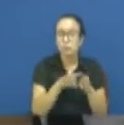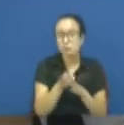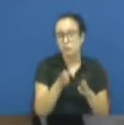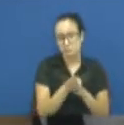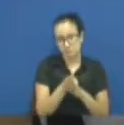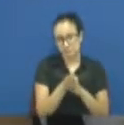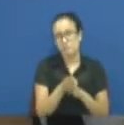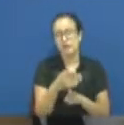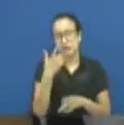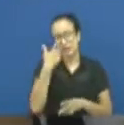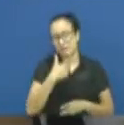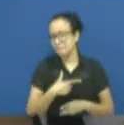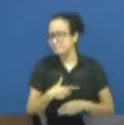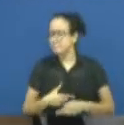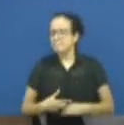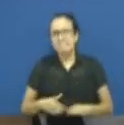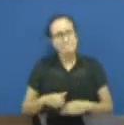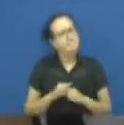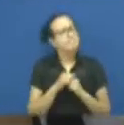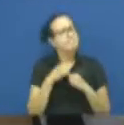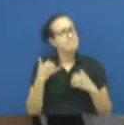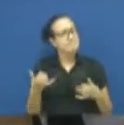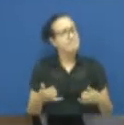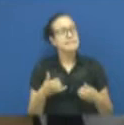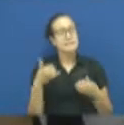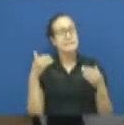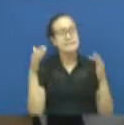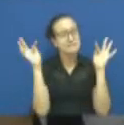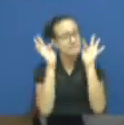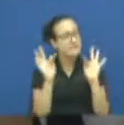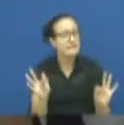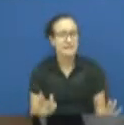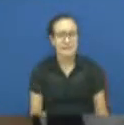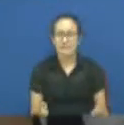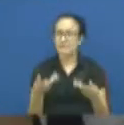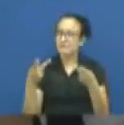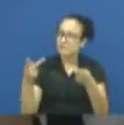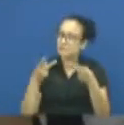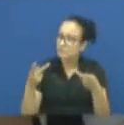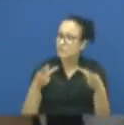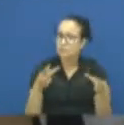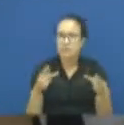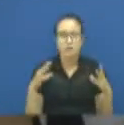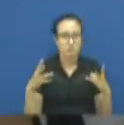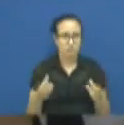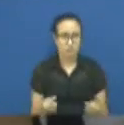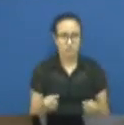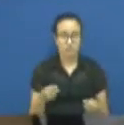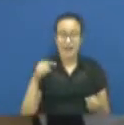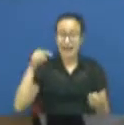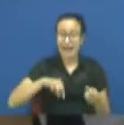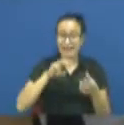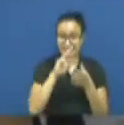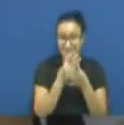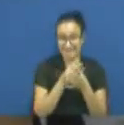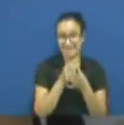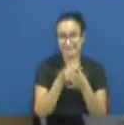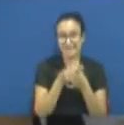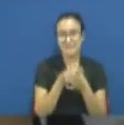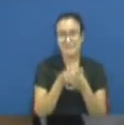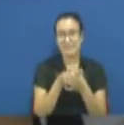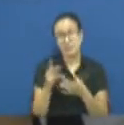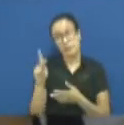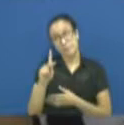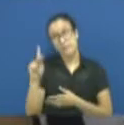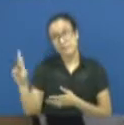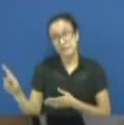honra que eu venho fazer o convite aos nobres vereadores. A conferência será realizada nessa casa, gentilmente cedida pelo